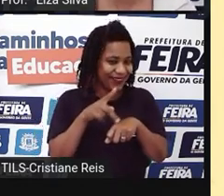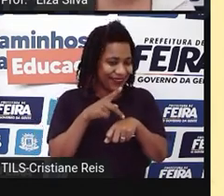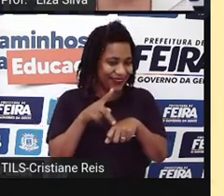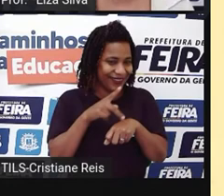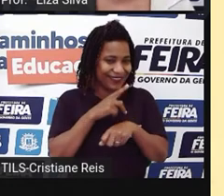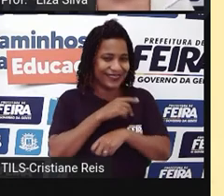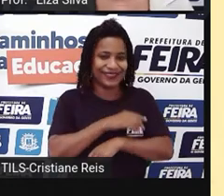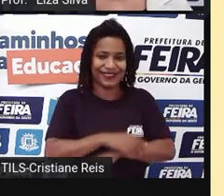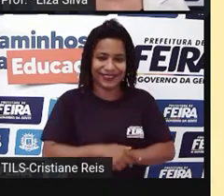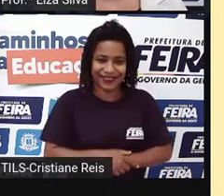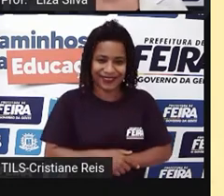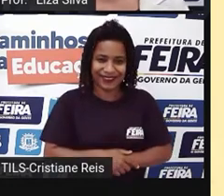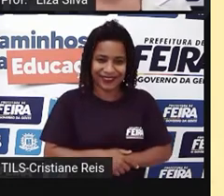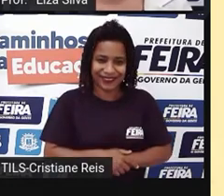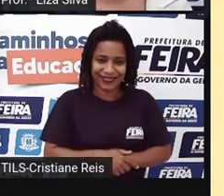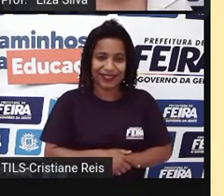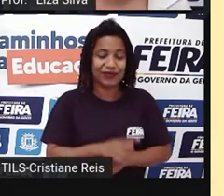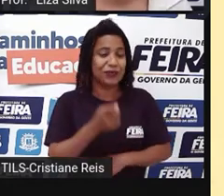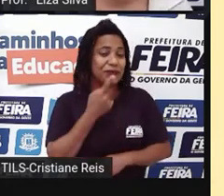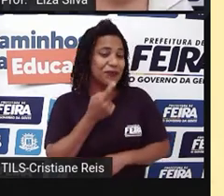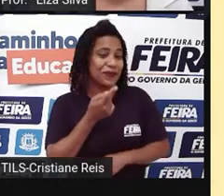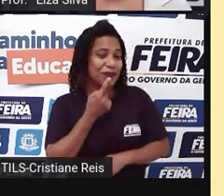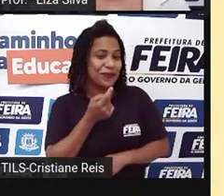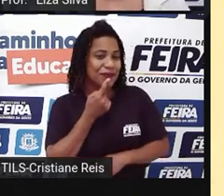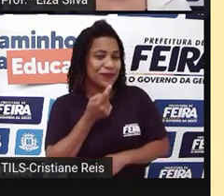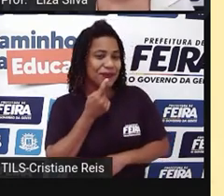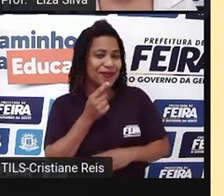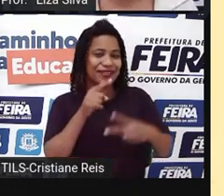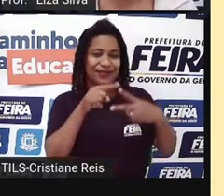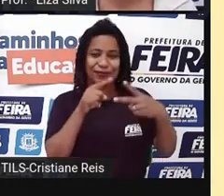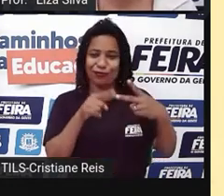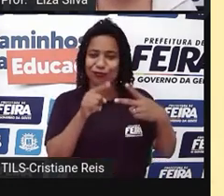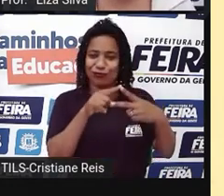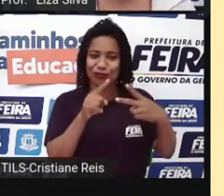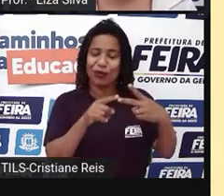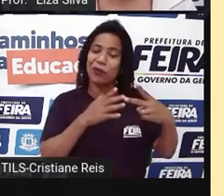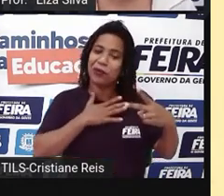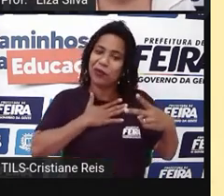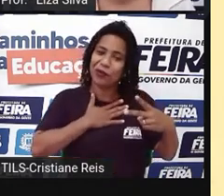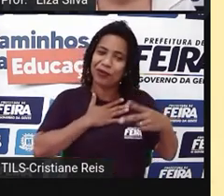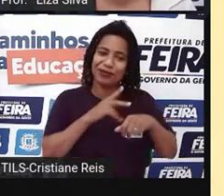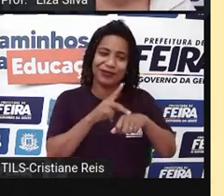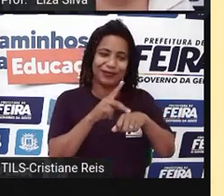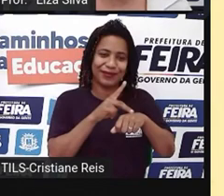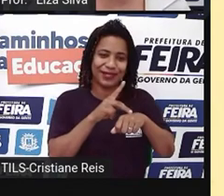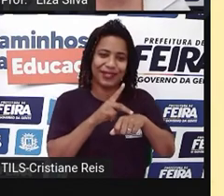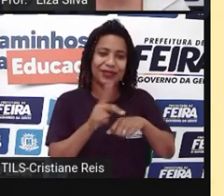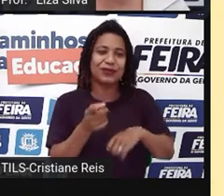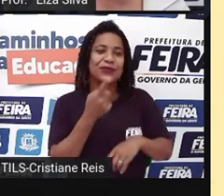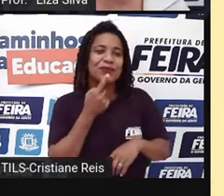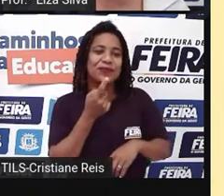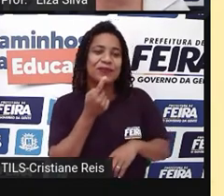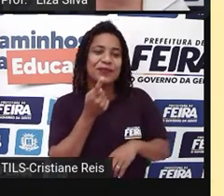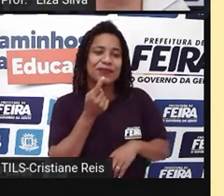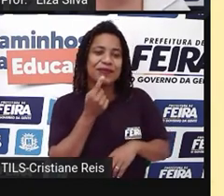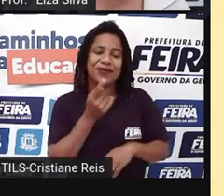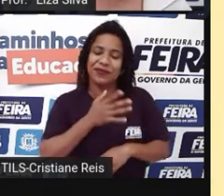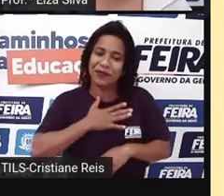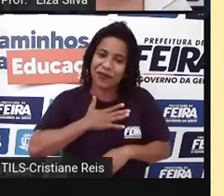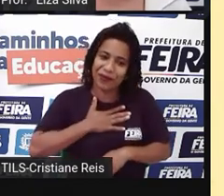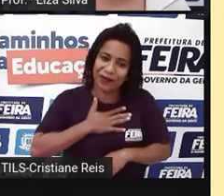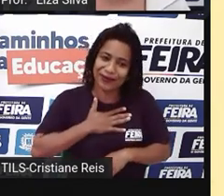Ok? Eu gosto de vermelho e preto. Então, vocês substituem aí as cores pela preferência de vocês.